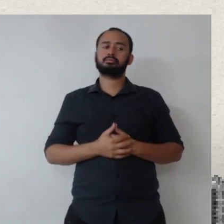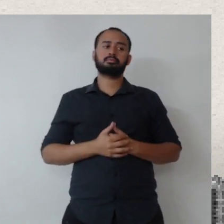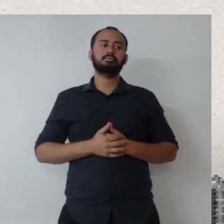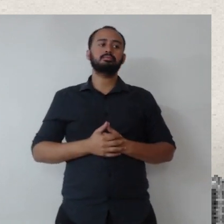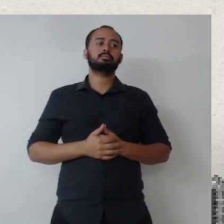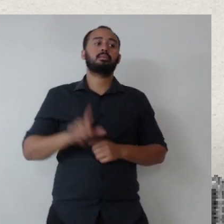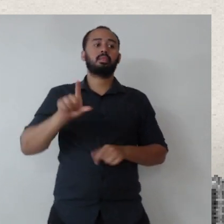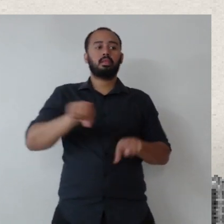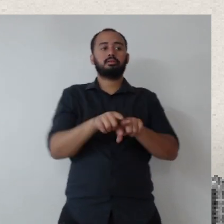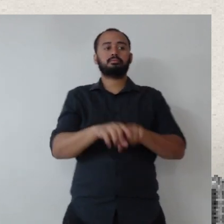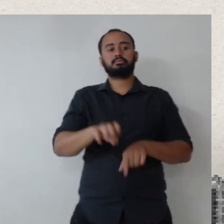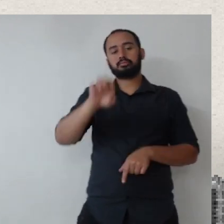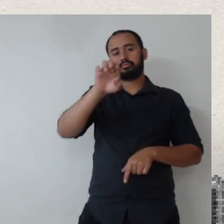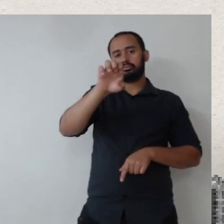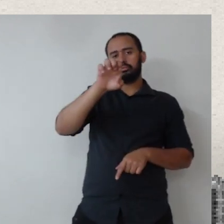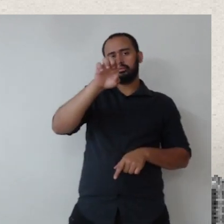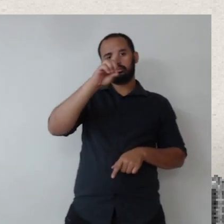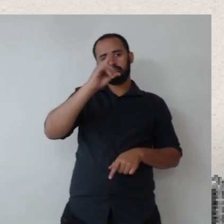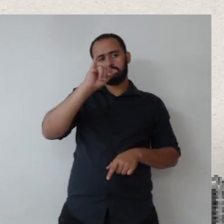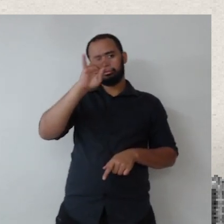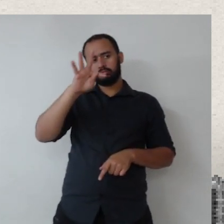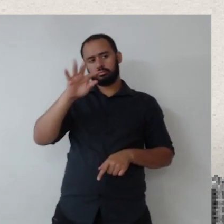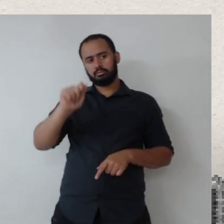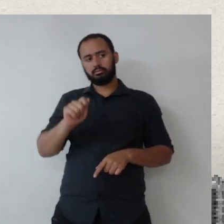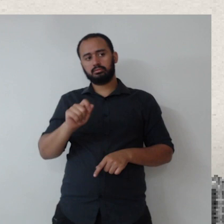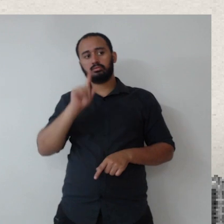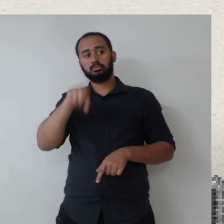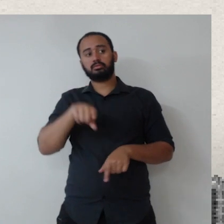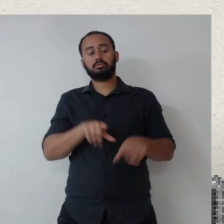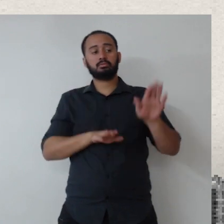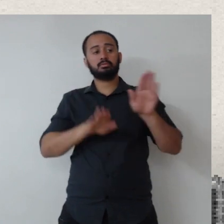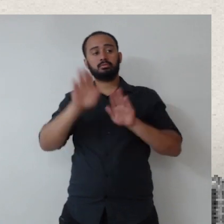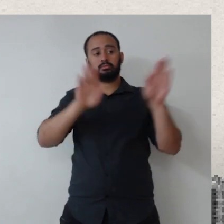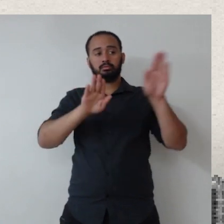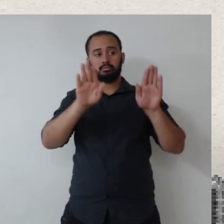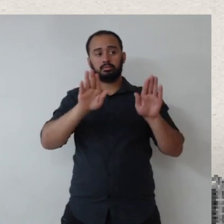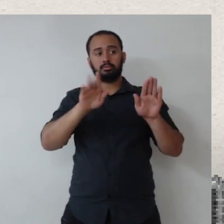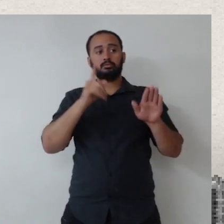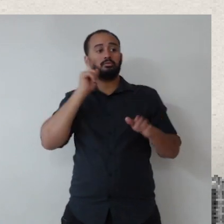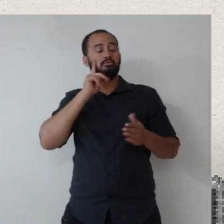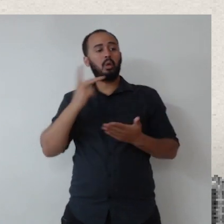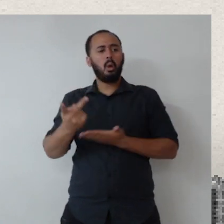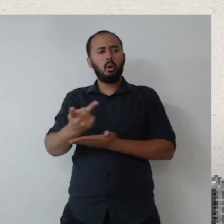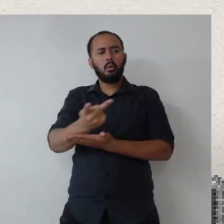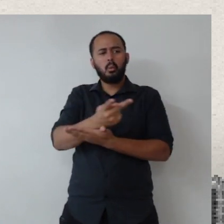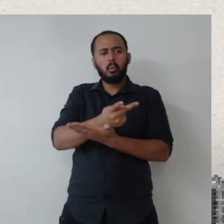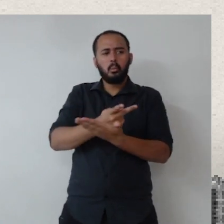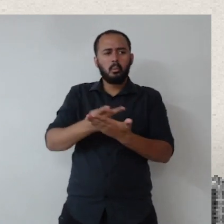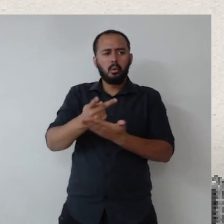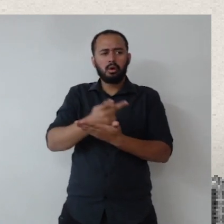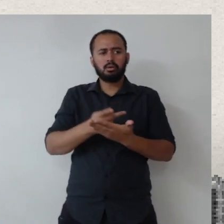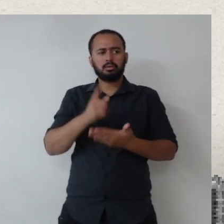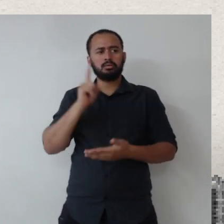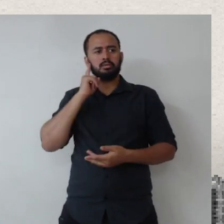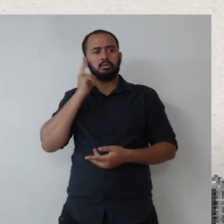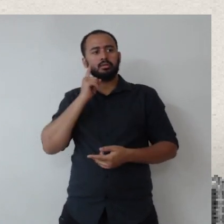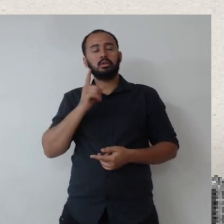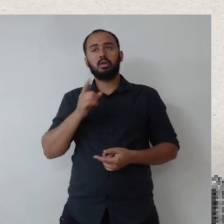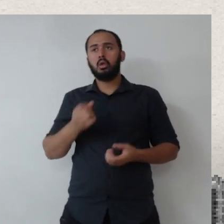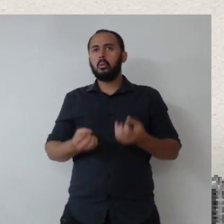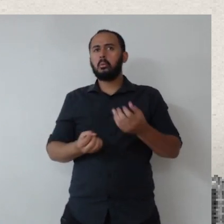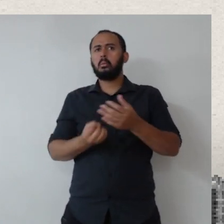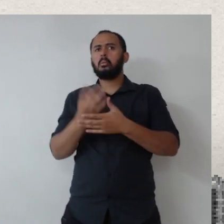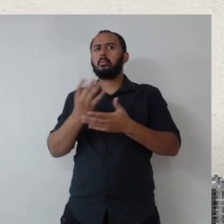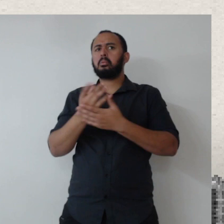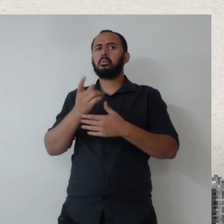iniciativa, um edital de licitação para mapear, para fazer o inventário de emissões